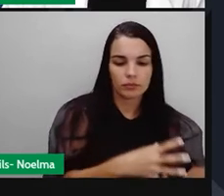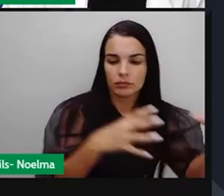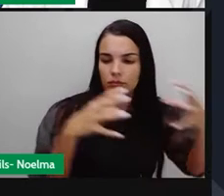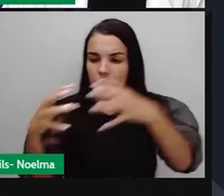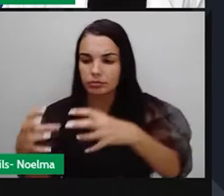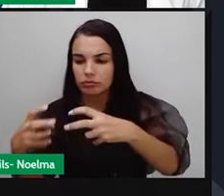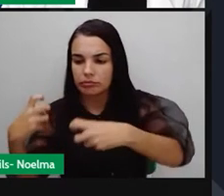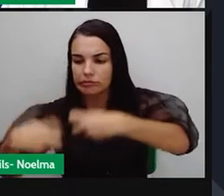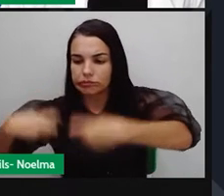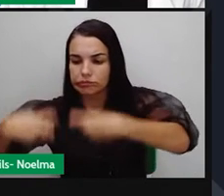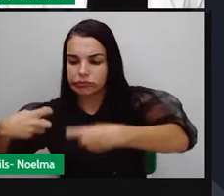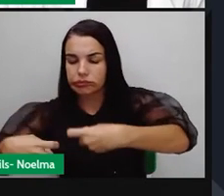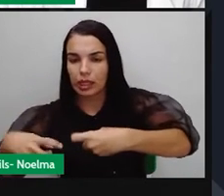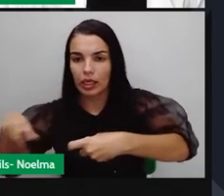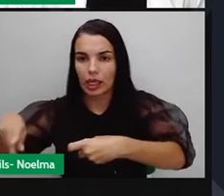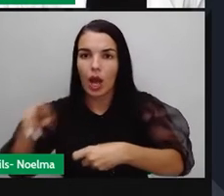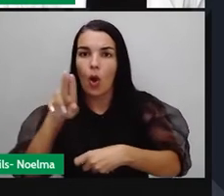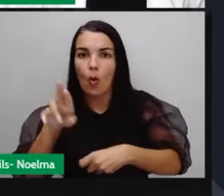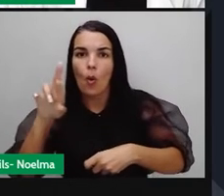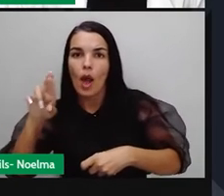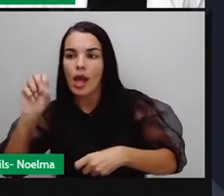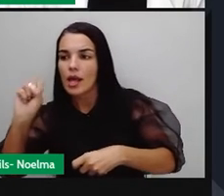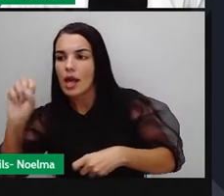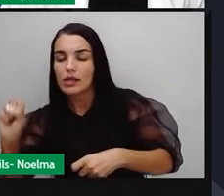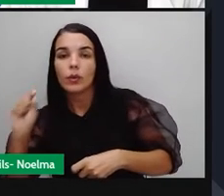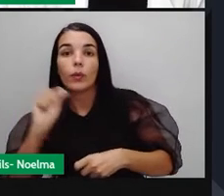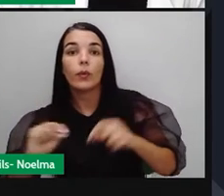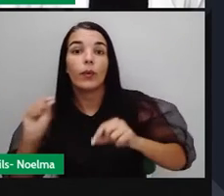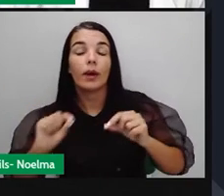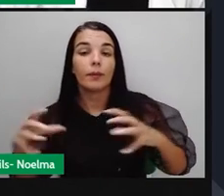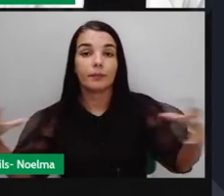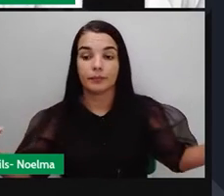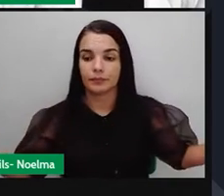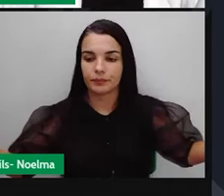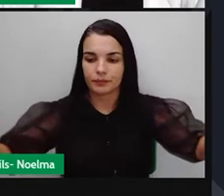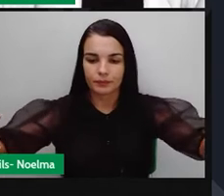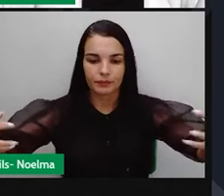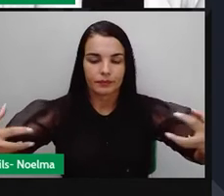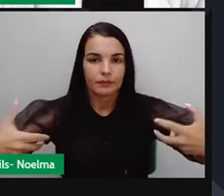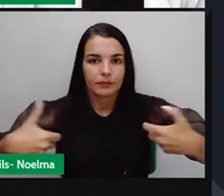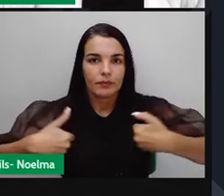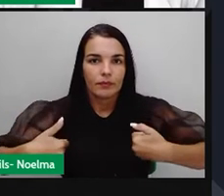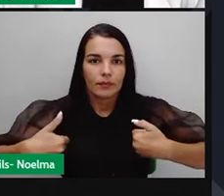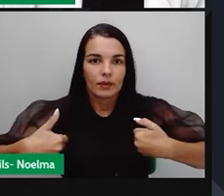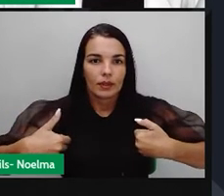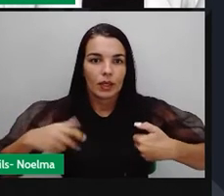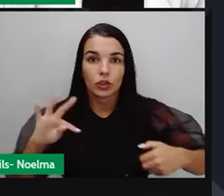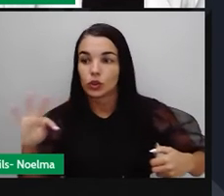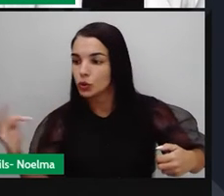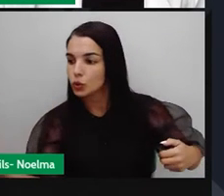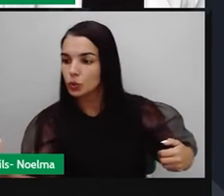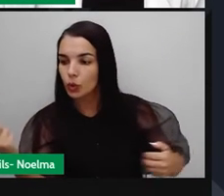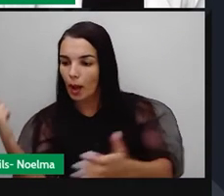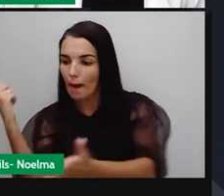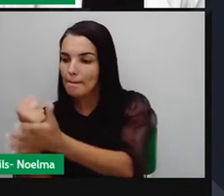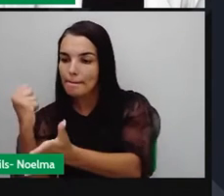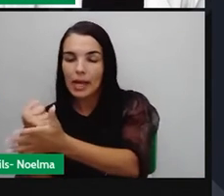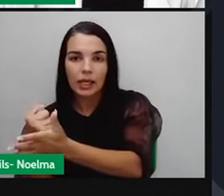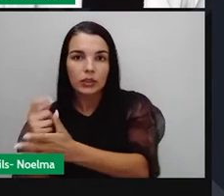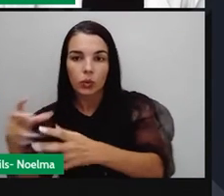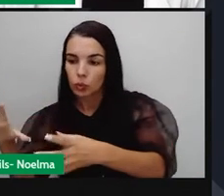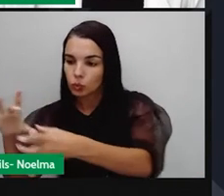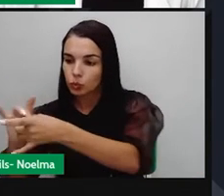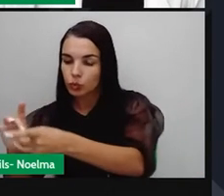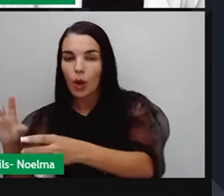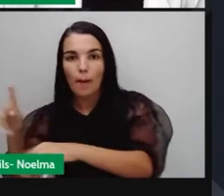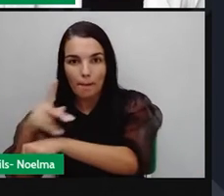Soviética, eles arrastariam para dentro dessa guerra todo o pacto de Varsóvia,